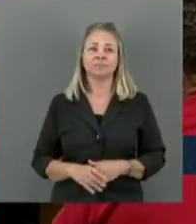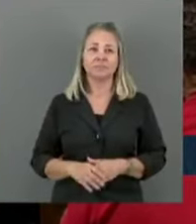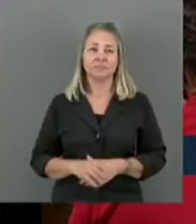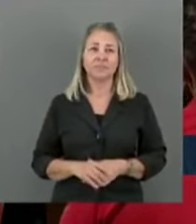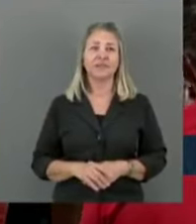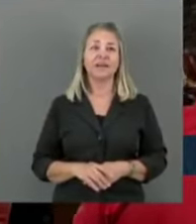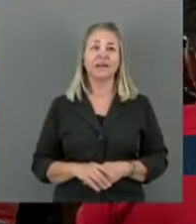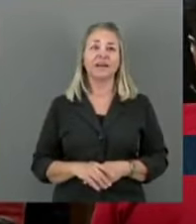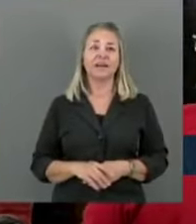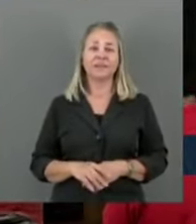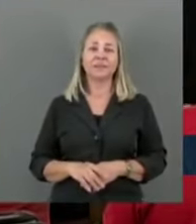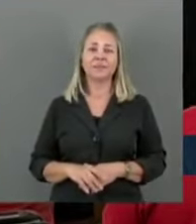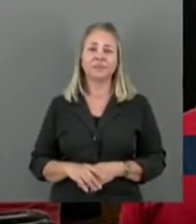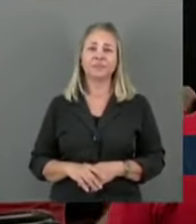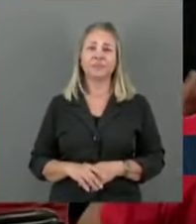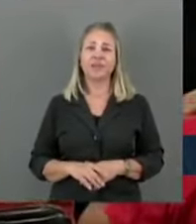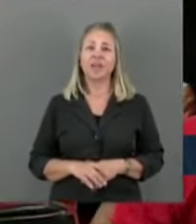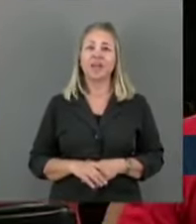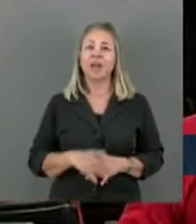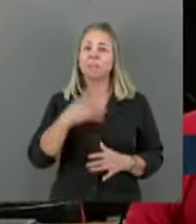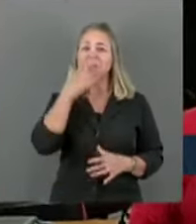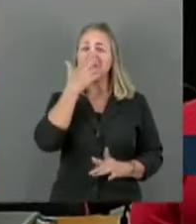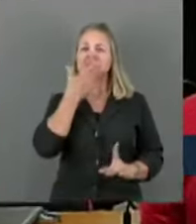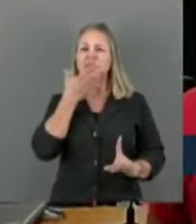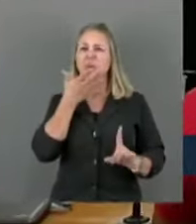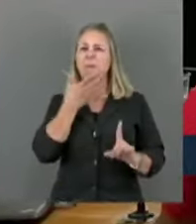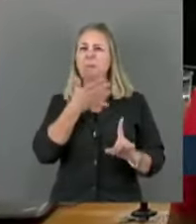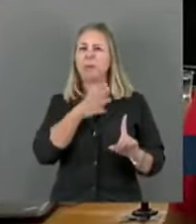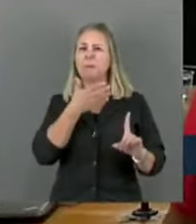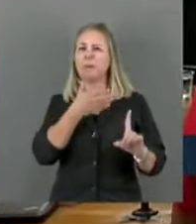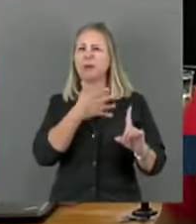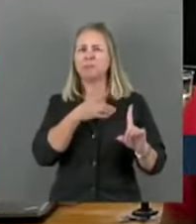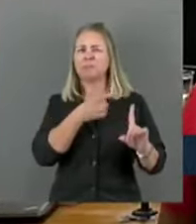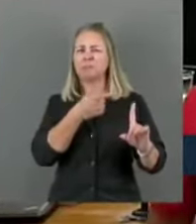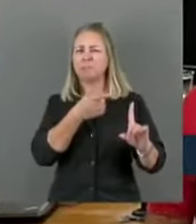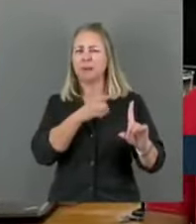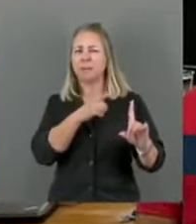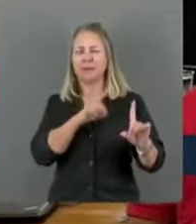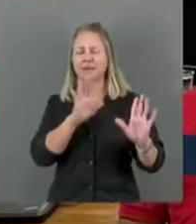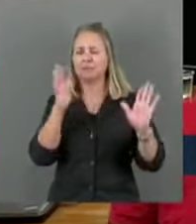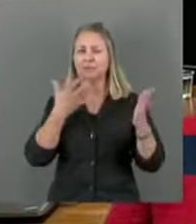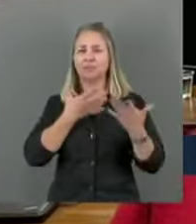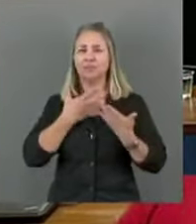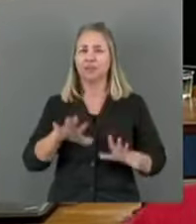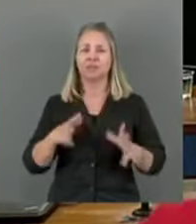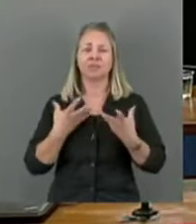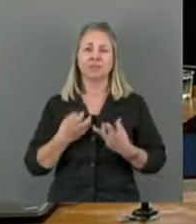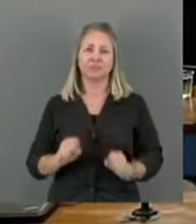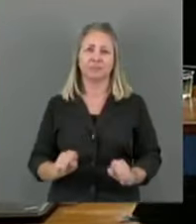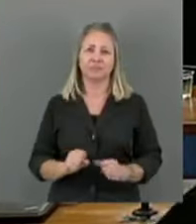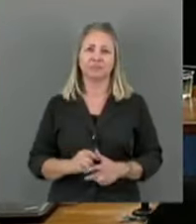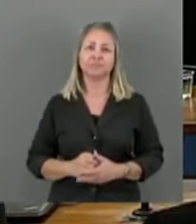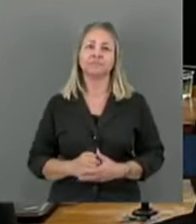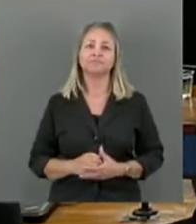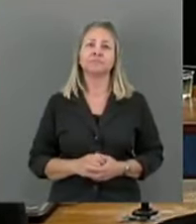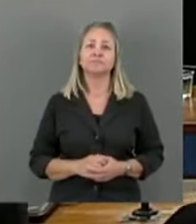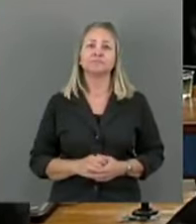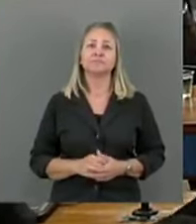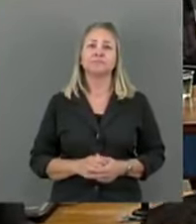Isso é um escárnio. Não vou receber. Eu peço a... Senador, e